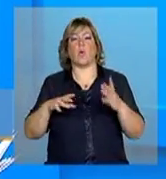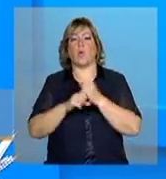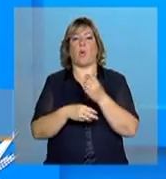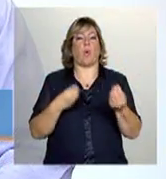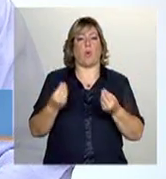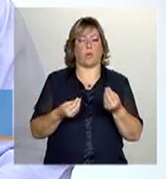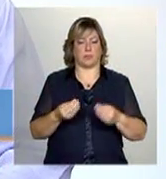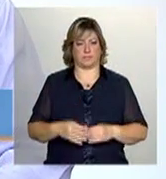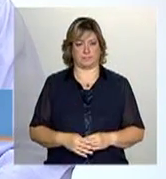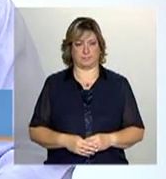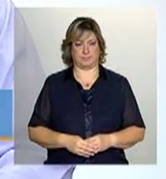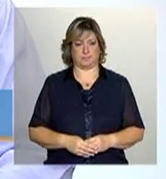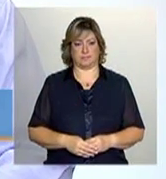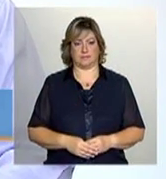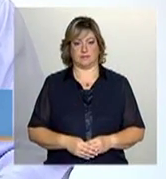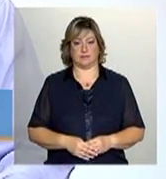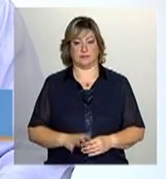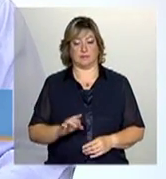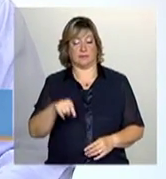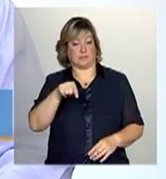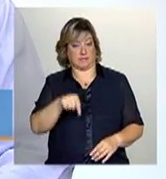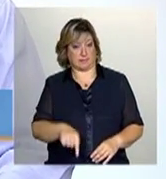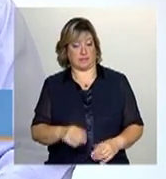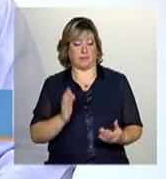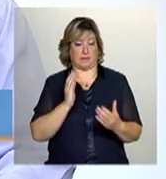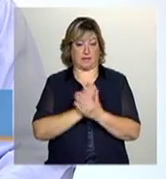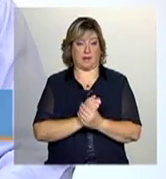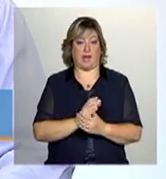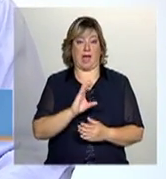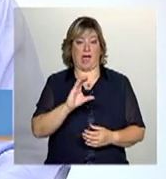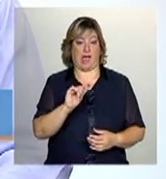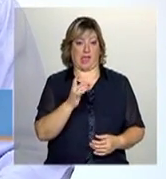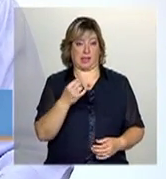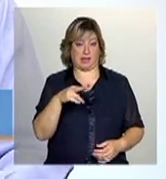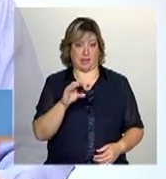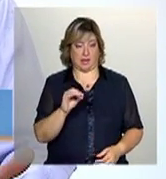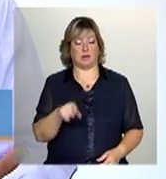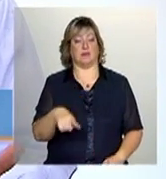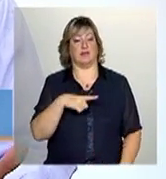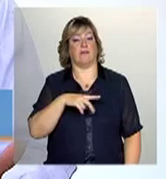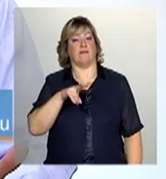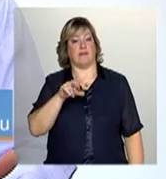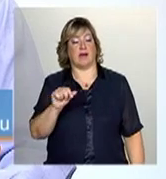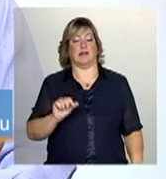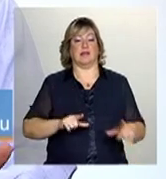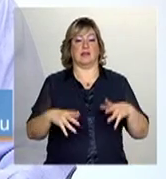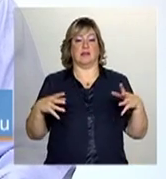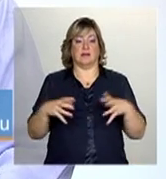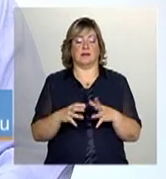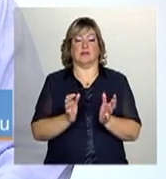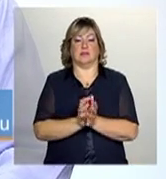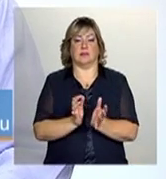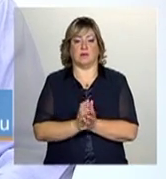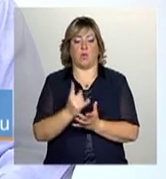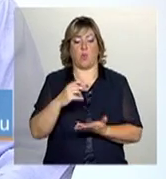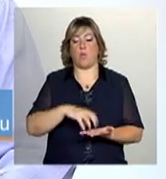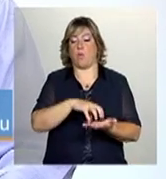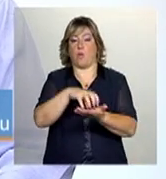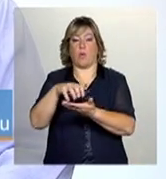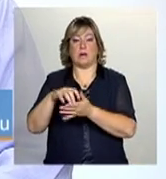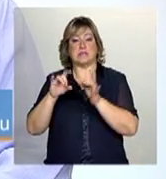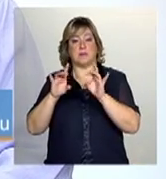Olha, o cadastro vai trabalhar, independente de pertencer a um grupo específico ou não,